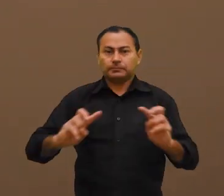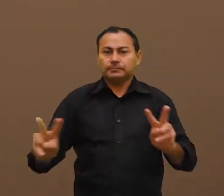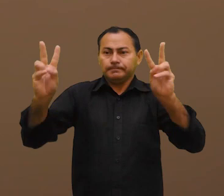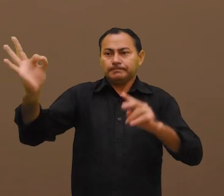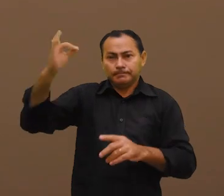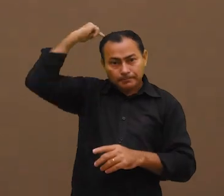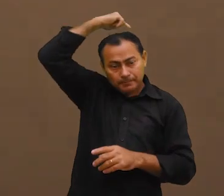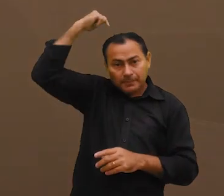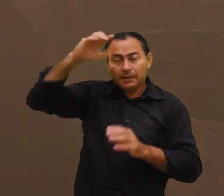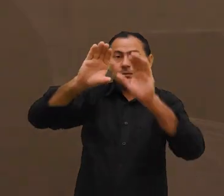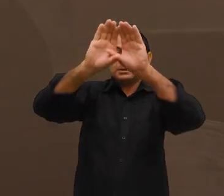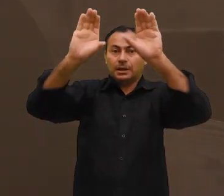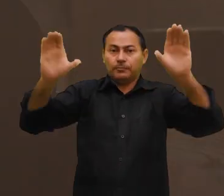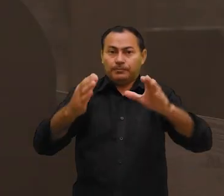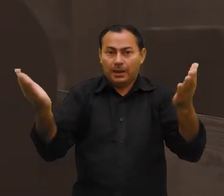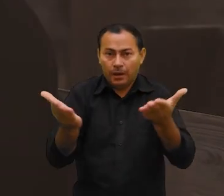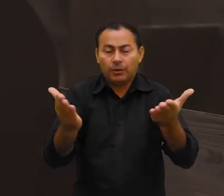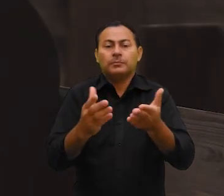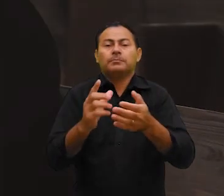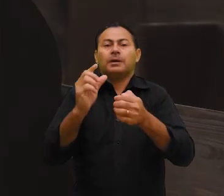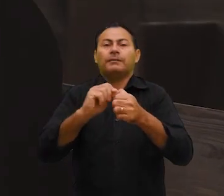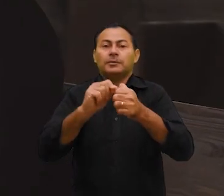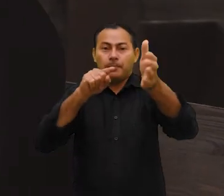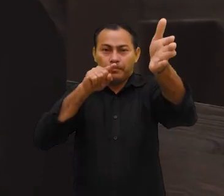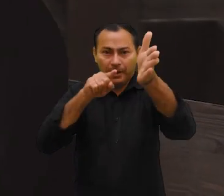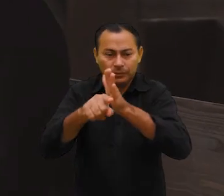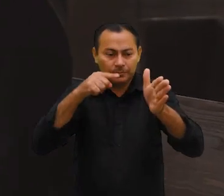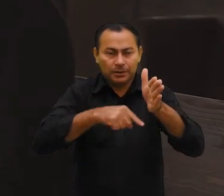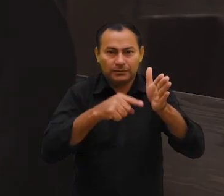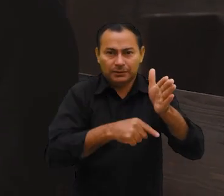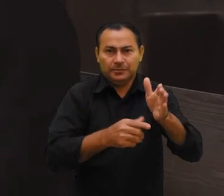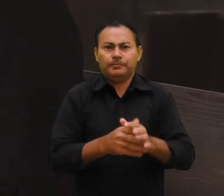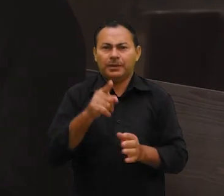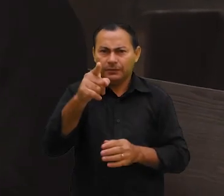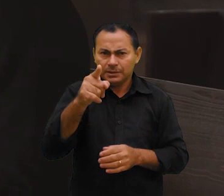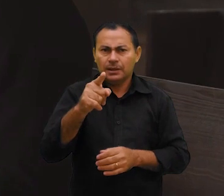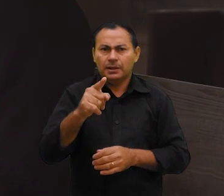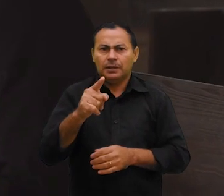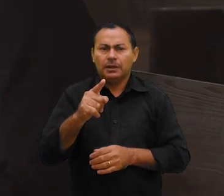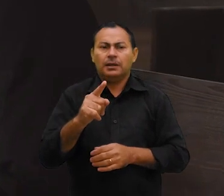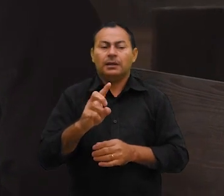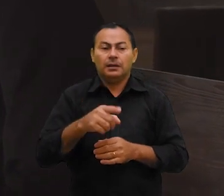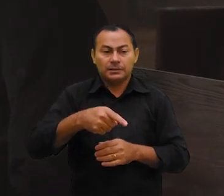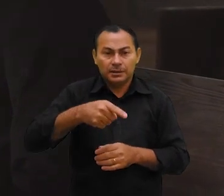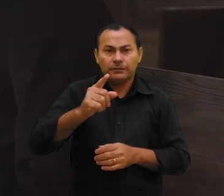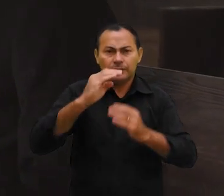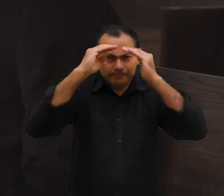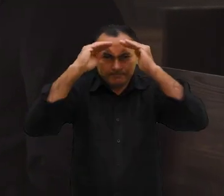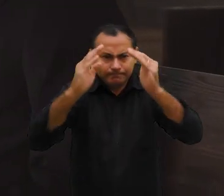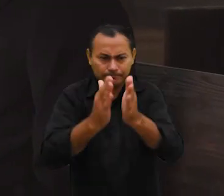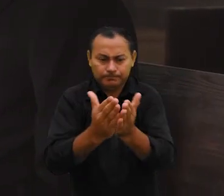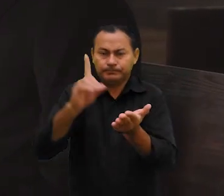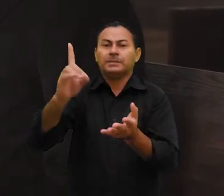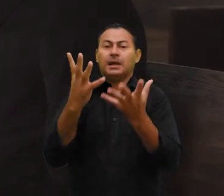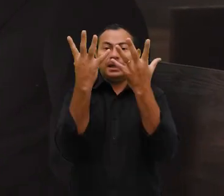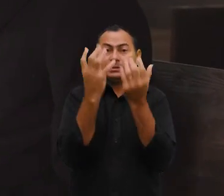valores espirituais do céu. Agora, deixe-me fazer uma pergunta muito profunda. Se você, quando é varrido pela palavra